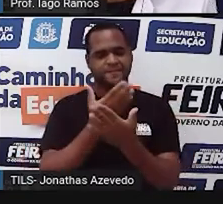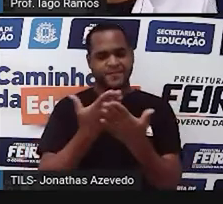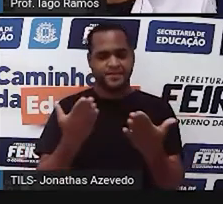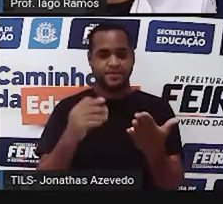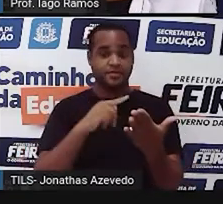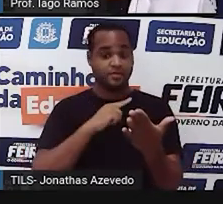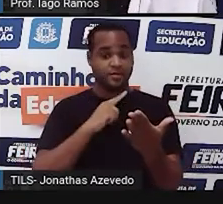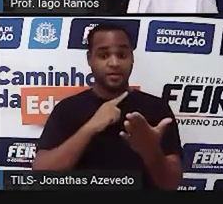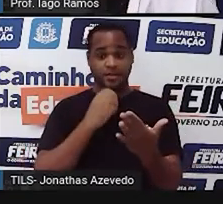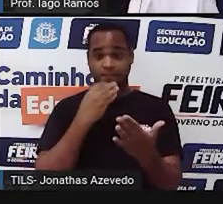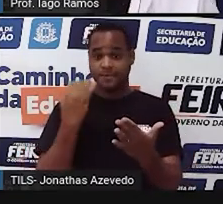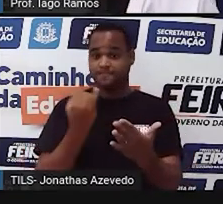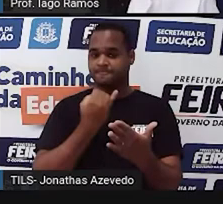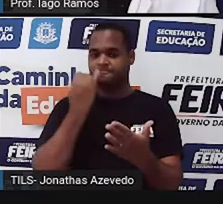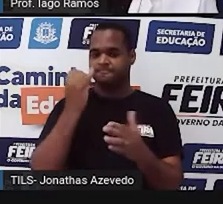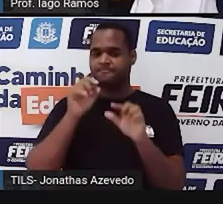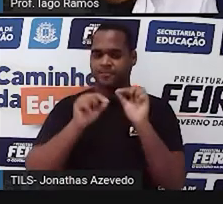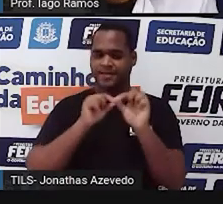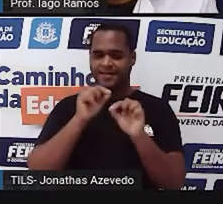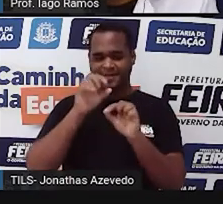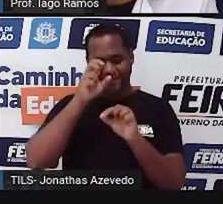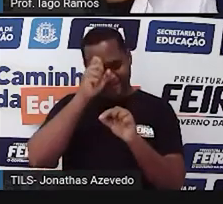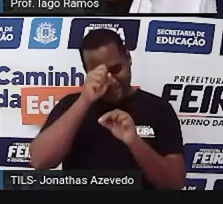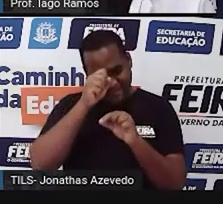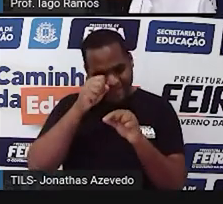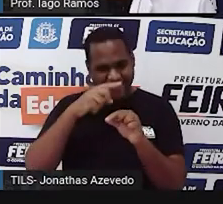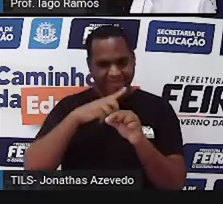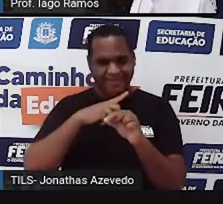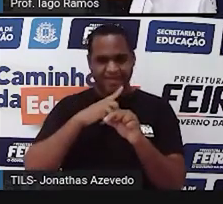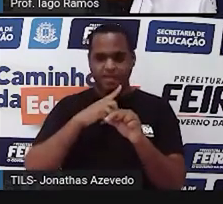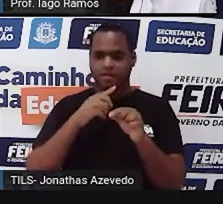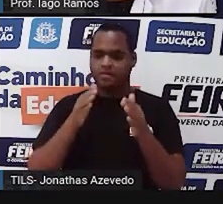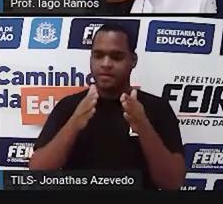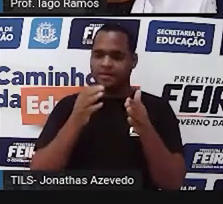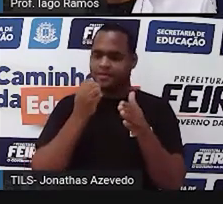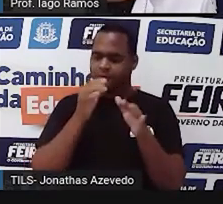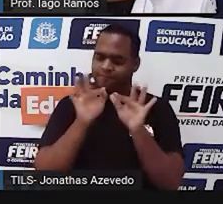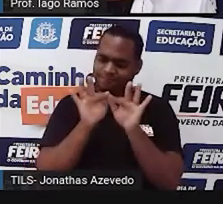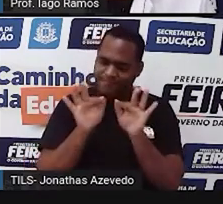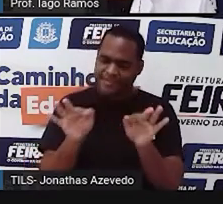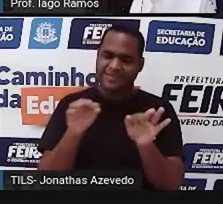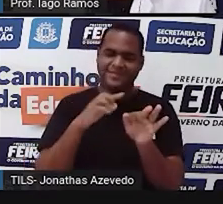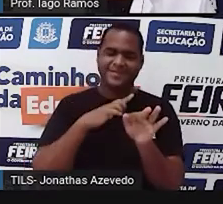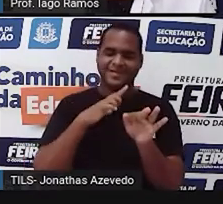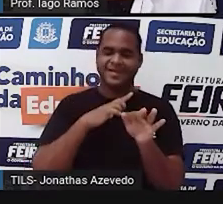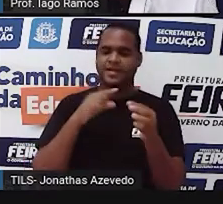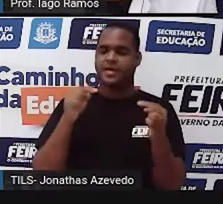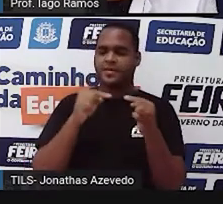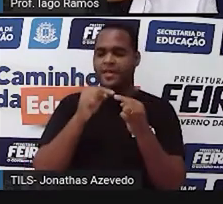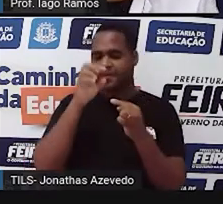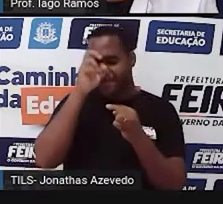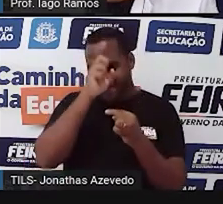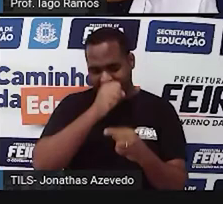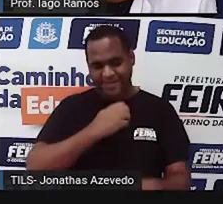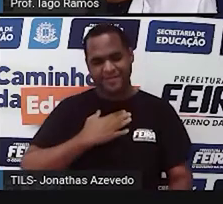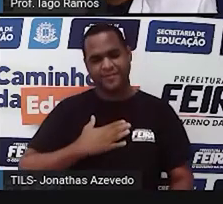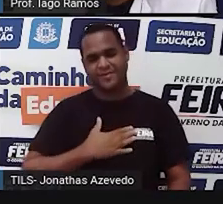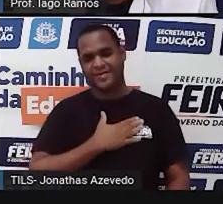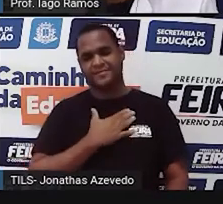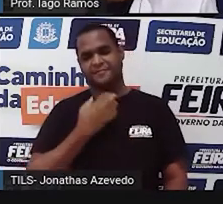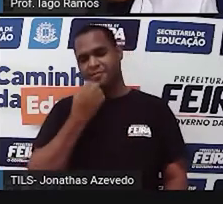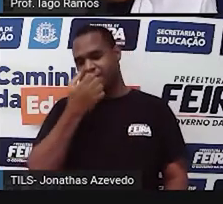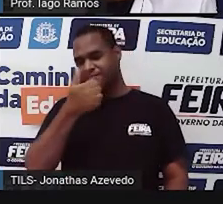momento para aprender, aprender de forma simples, aprender de uma forma prazerosa, beleza?